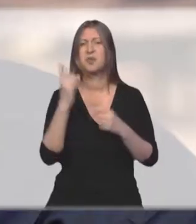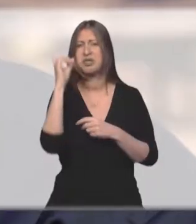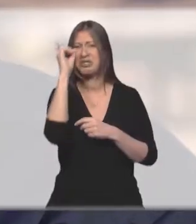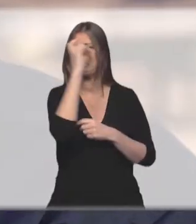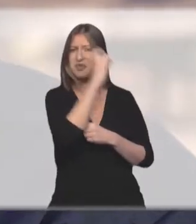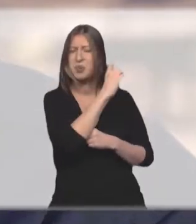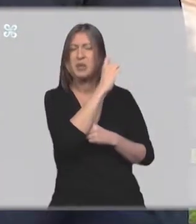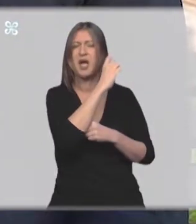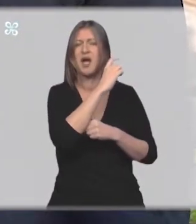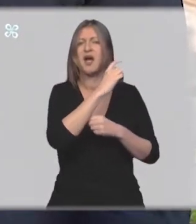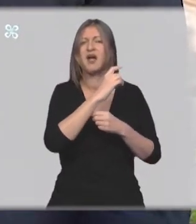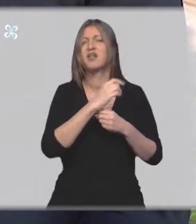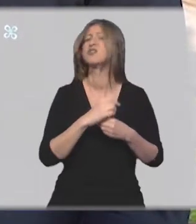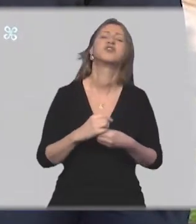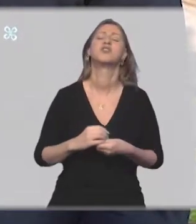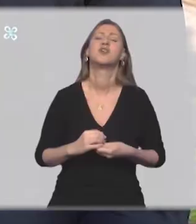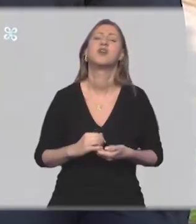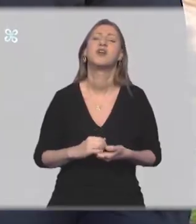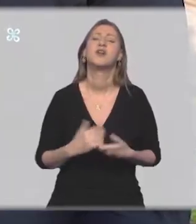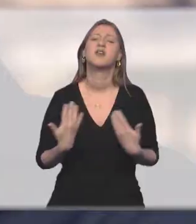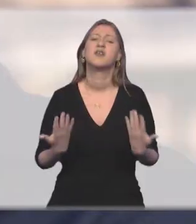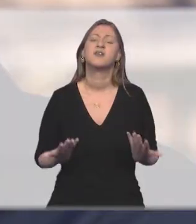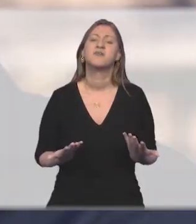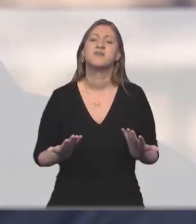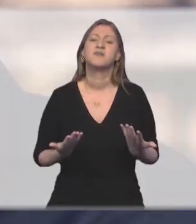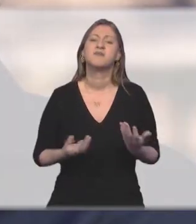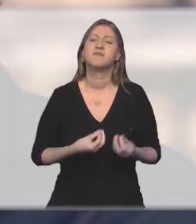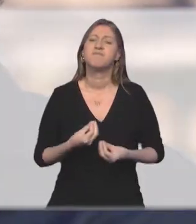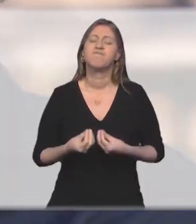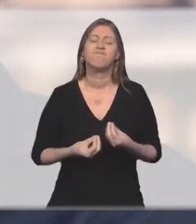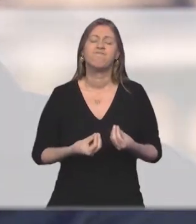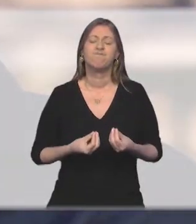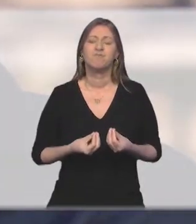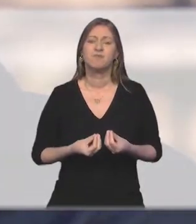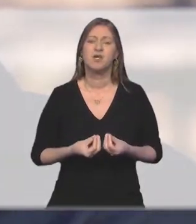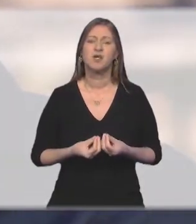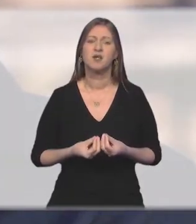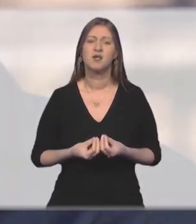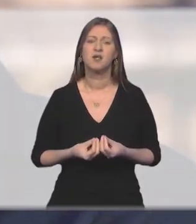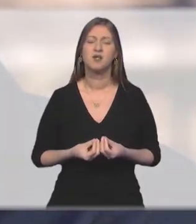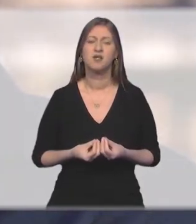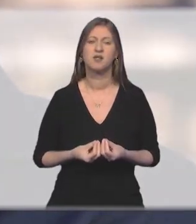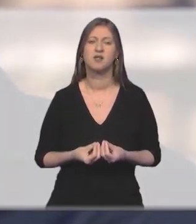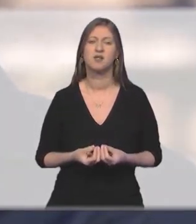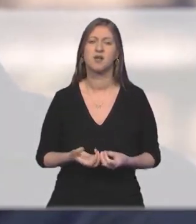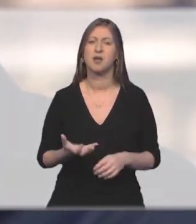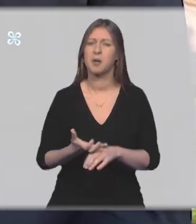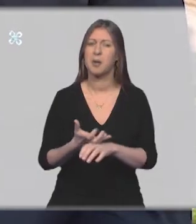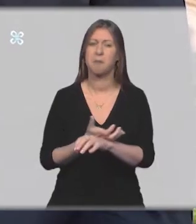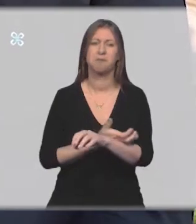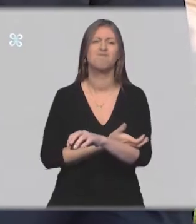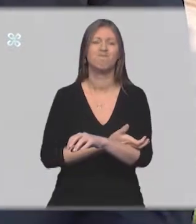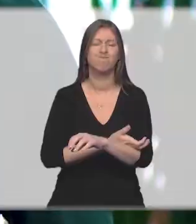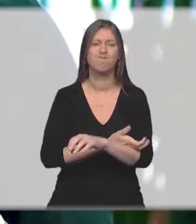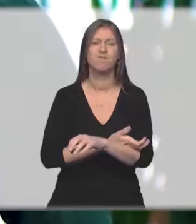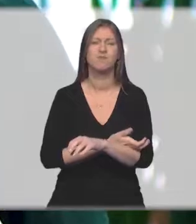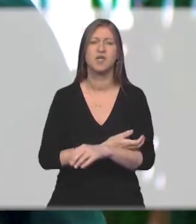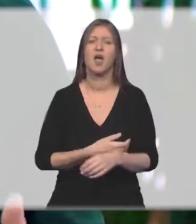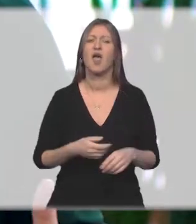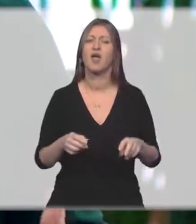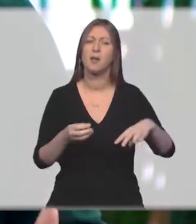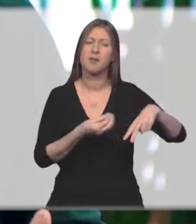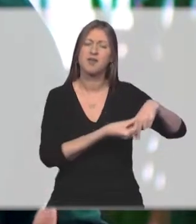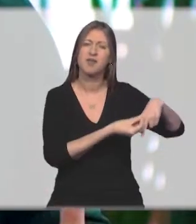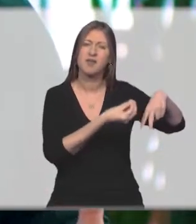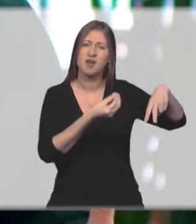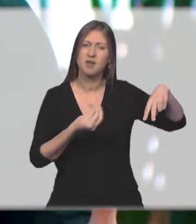dificuldade e ficou emocionado. A questão